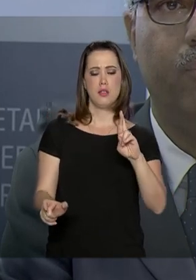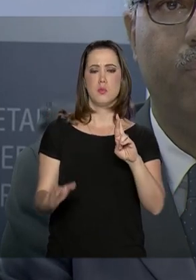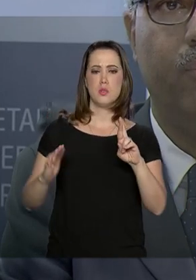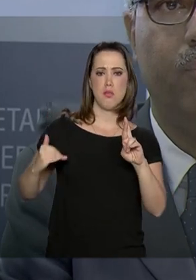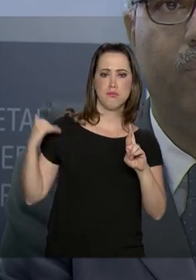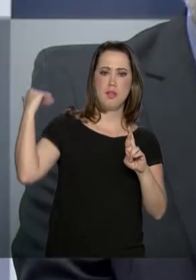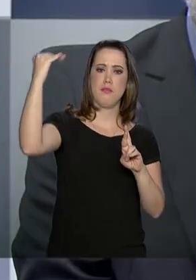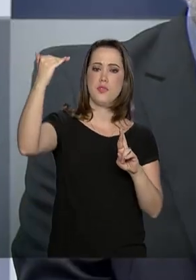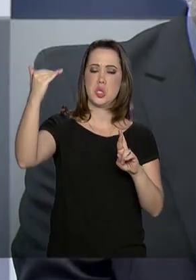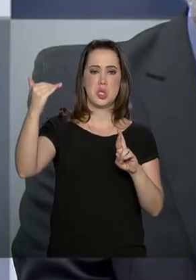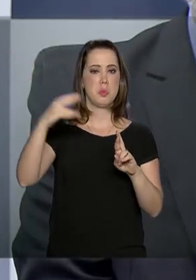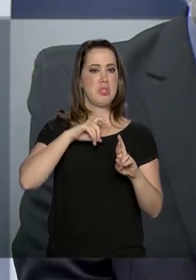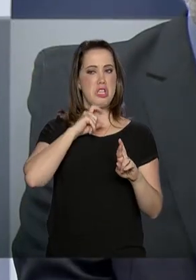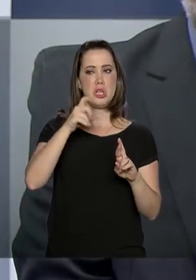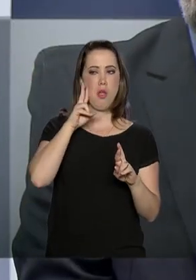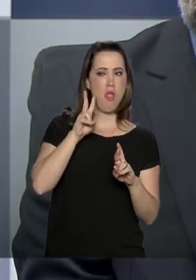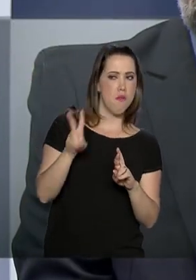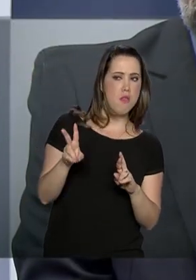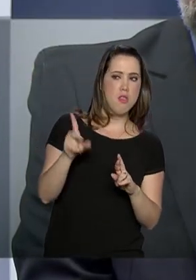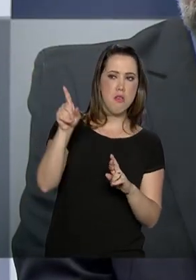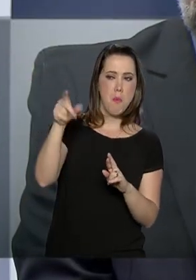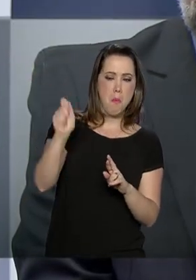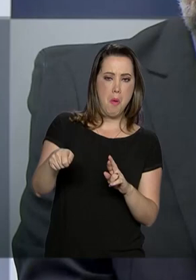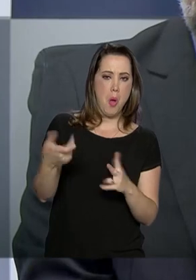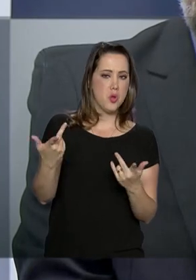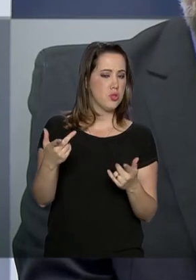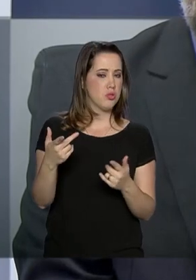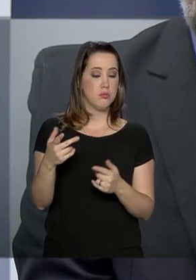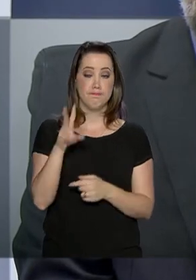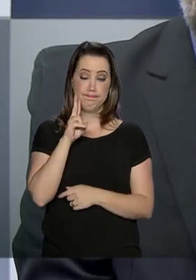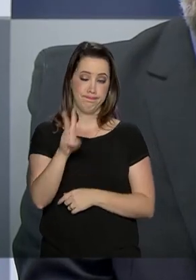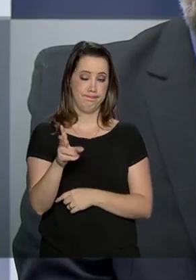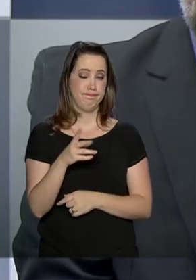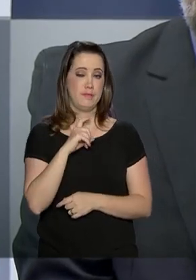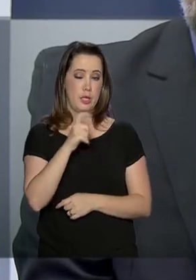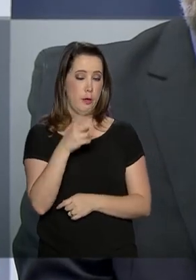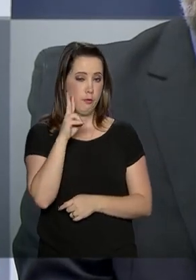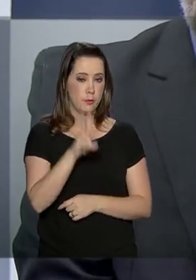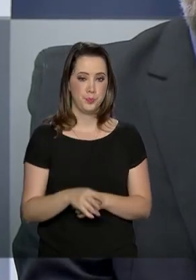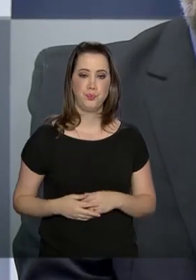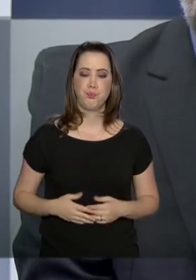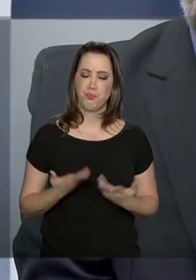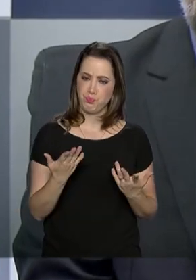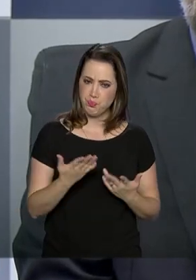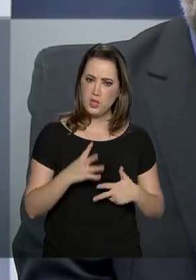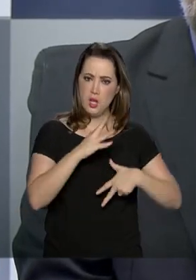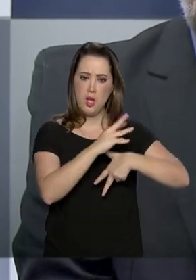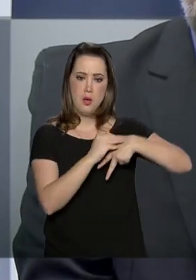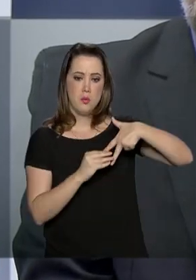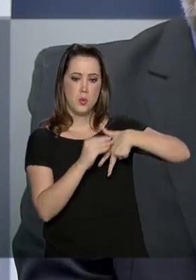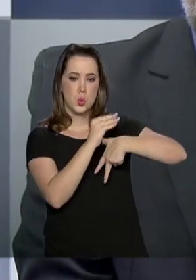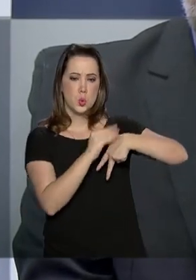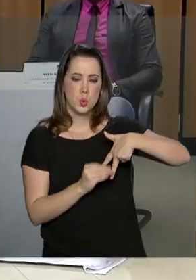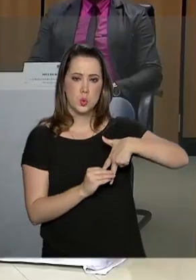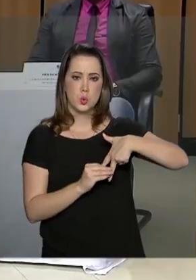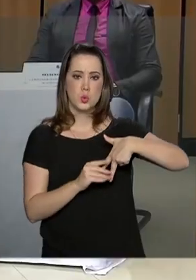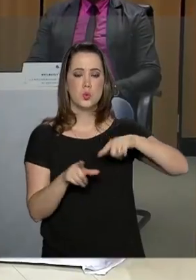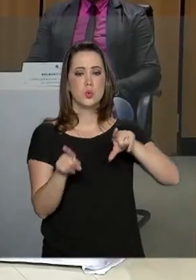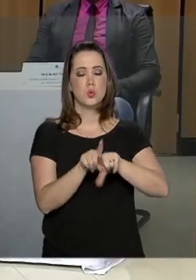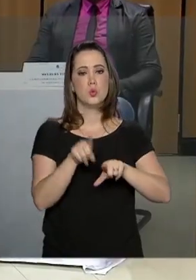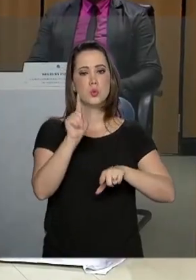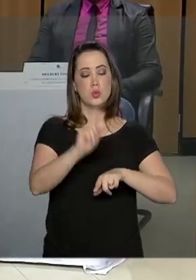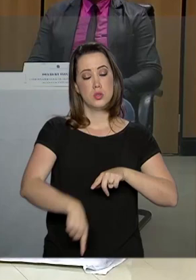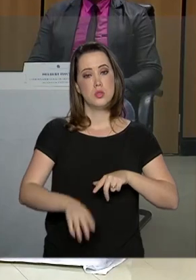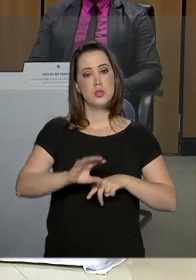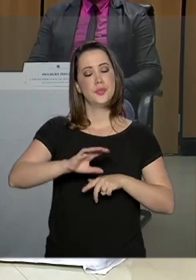qualquer suspeita. O ministro Sérgio Moro disse que crimes de abuso e exploração sexual contra crianças e adolescentes não